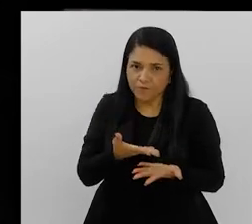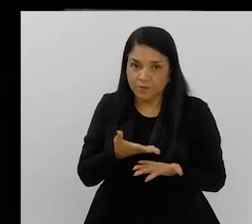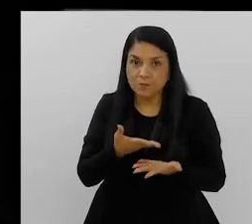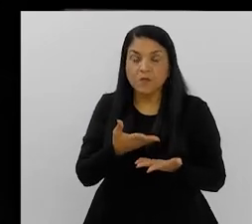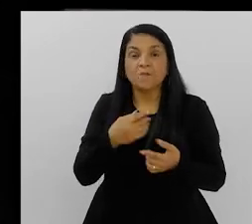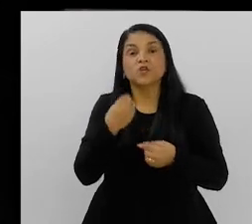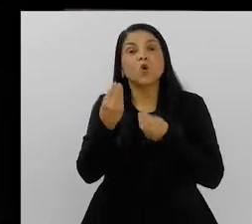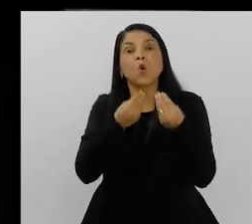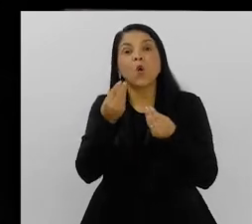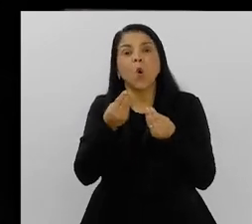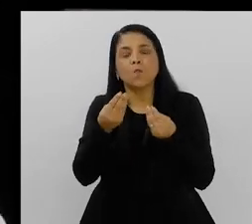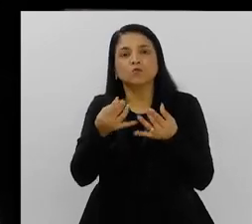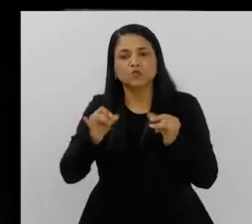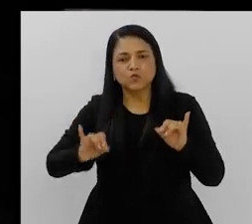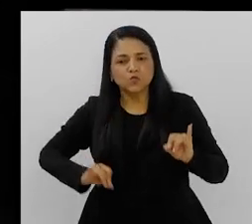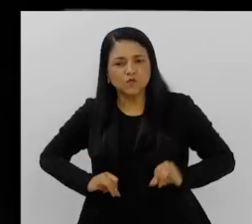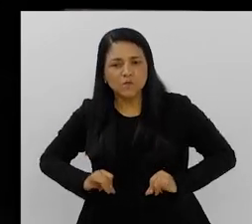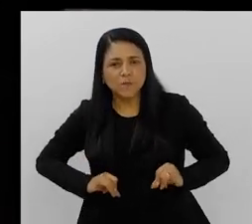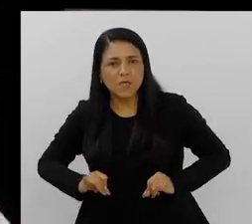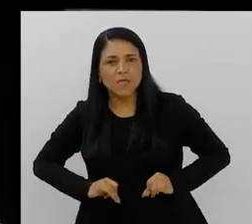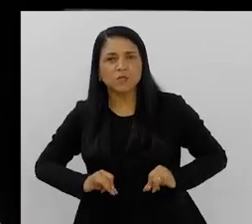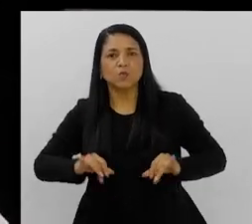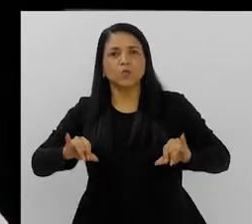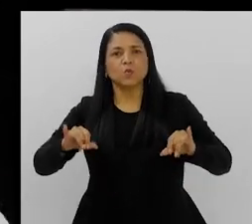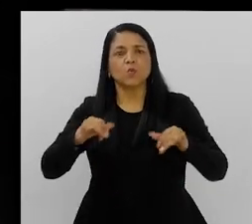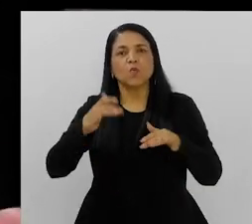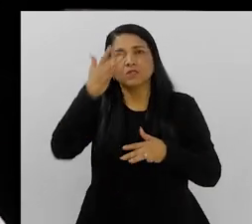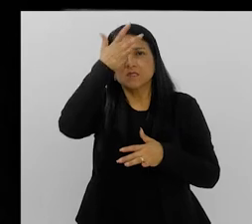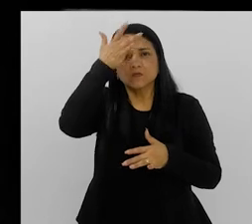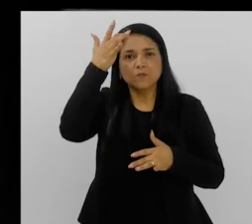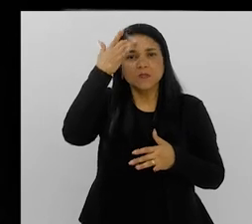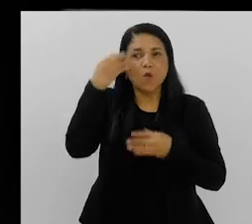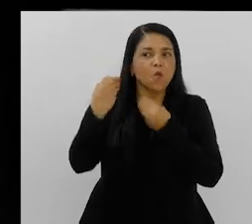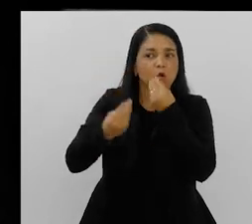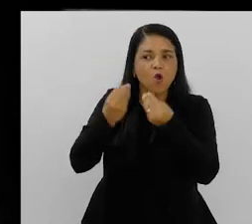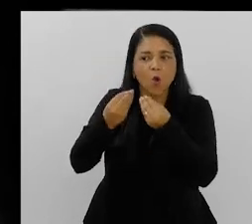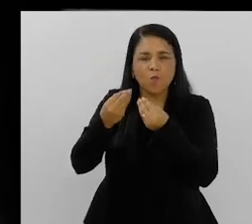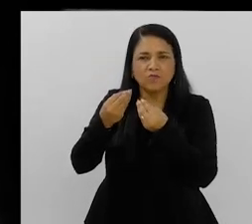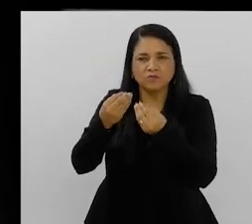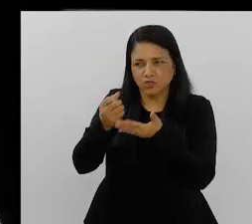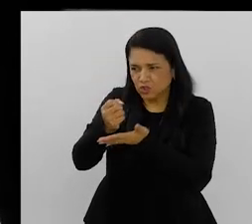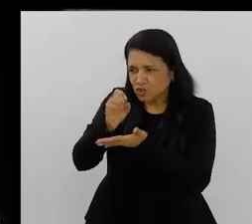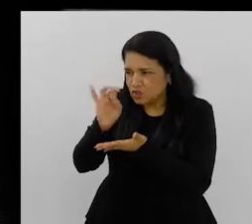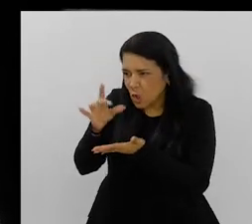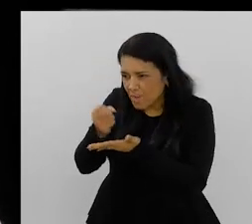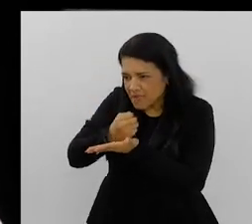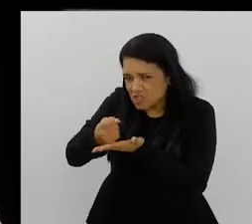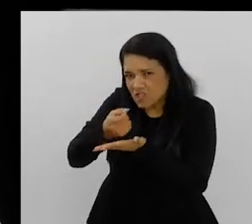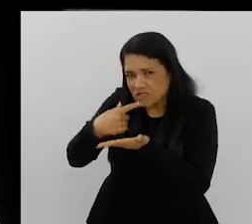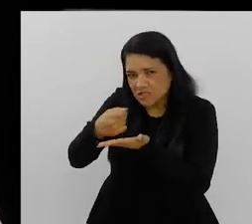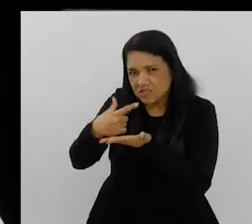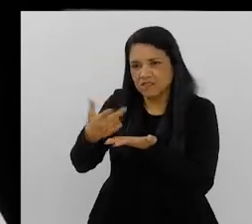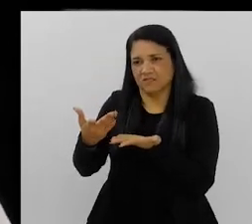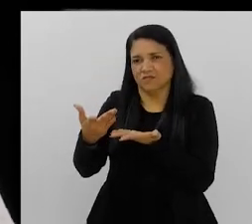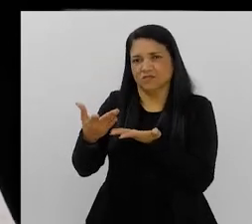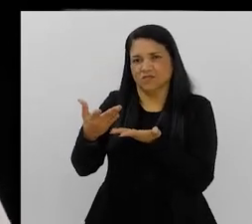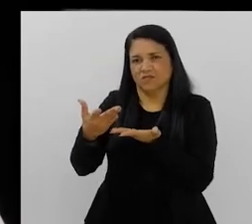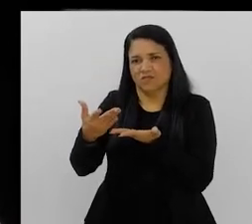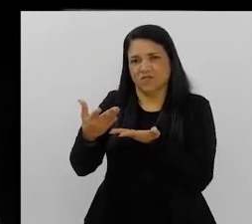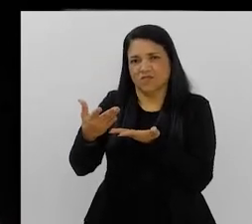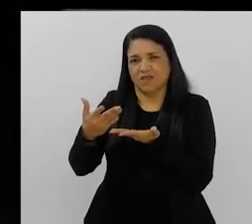É bem óbvio isso. Mas não é só isso. É como a gente lida com o sofrimento, como a gente lida com a saúde mental, que não